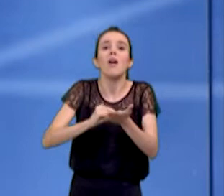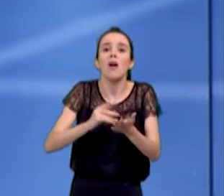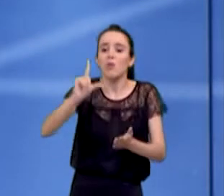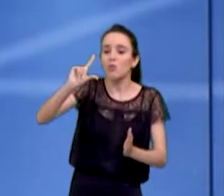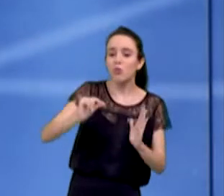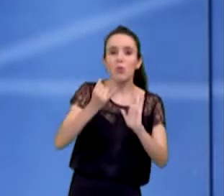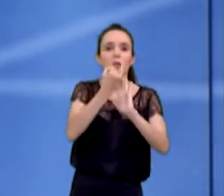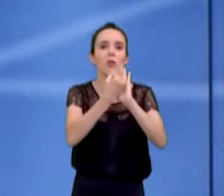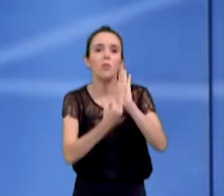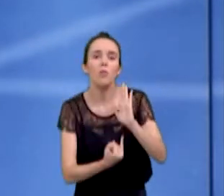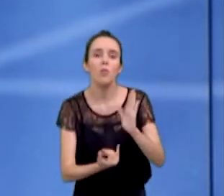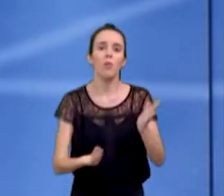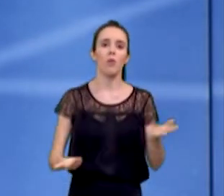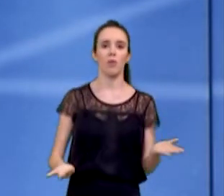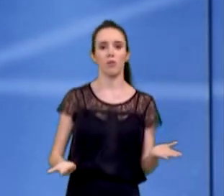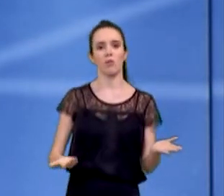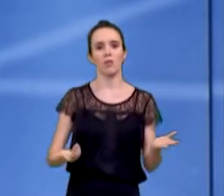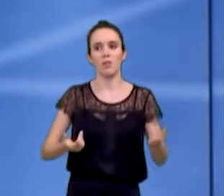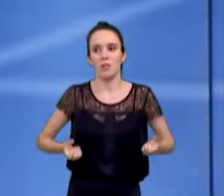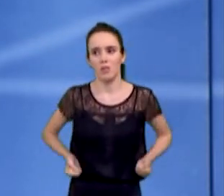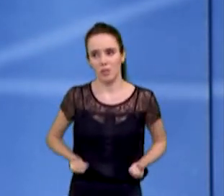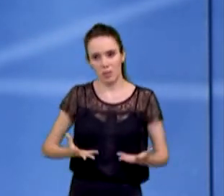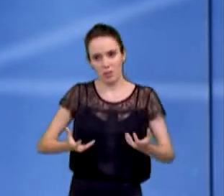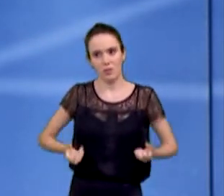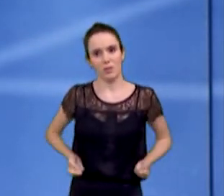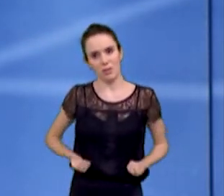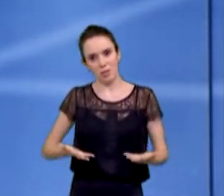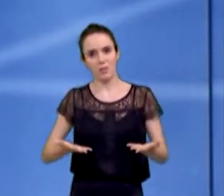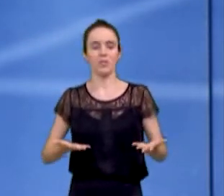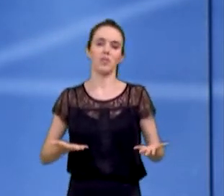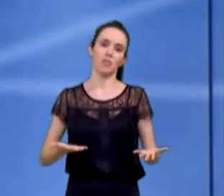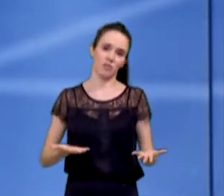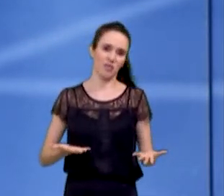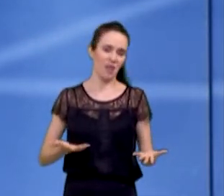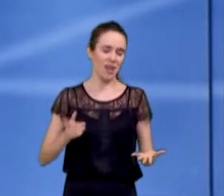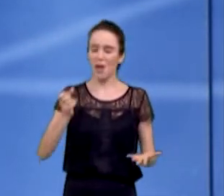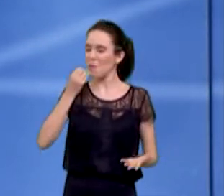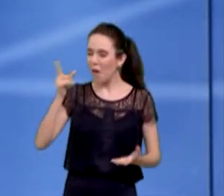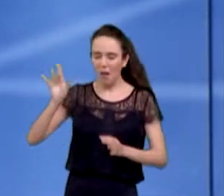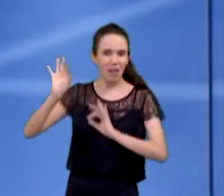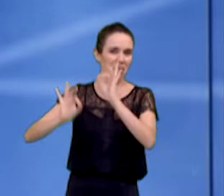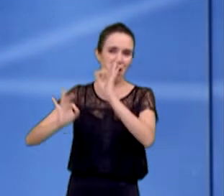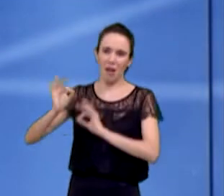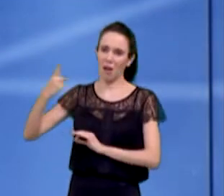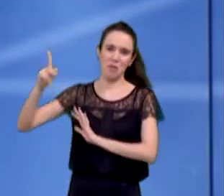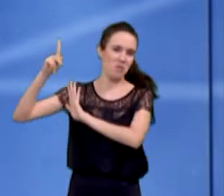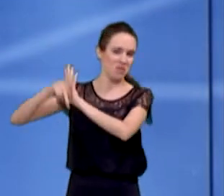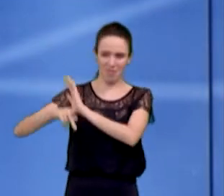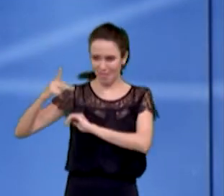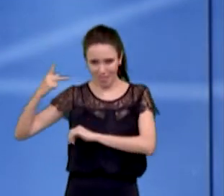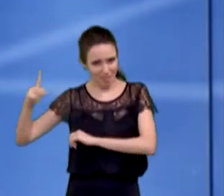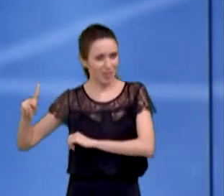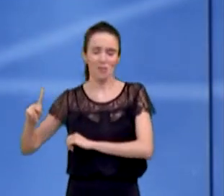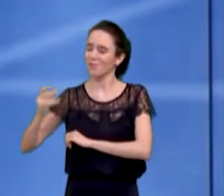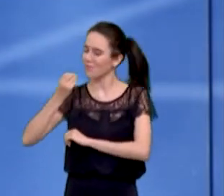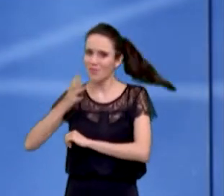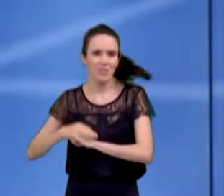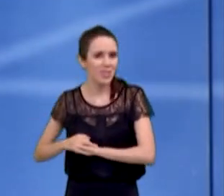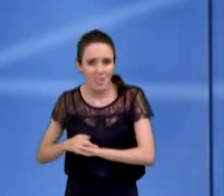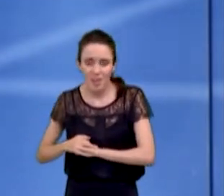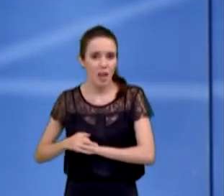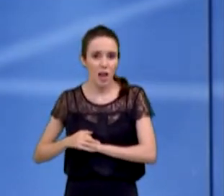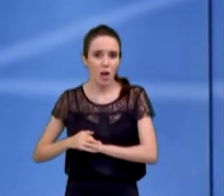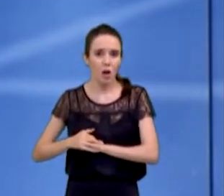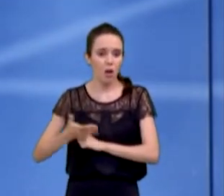vamos ter mais despesas com a cidade. Isso não é uma boa coisa que se faz e não é uma boa coisa para uma